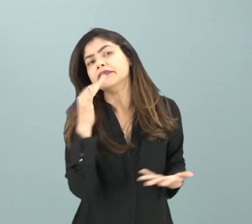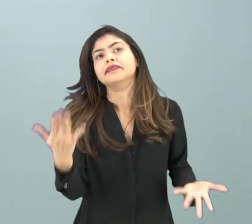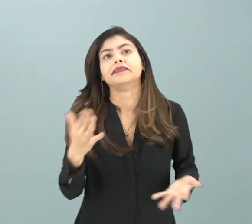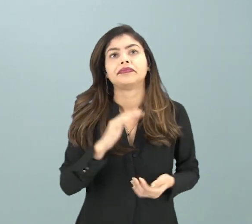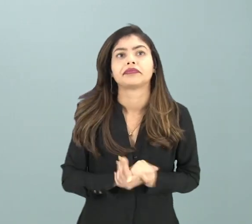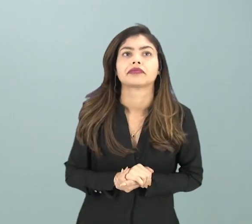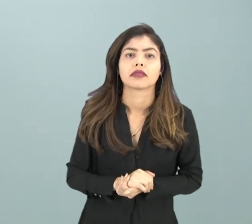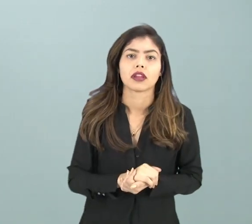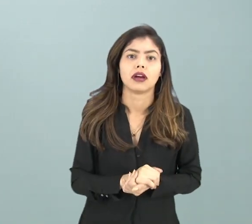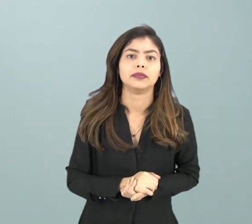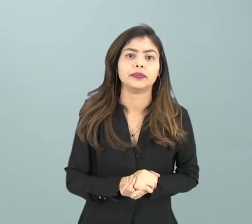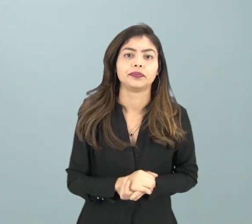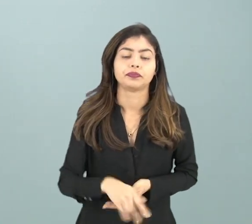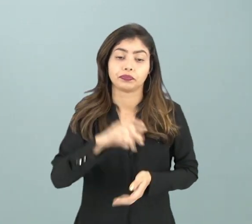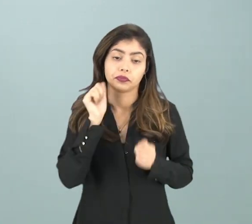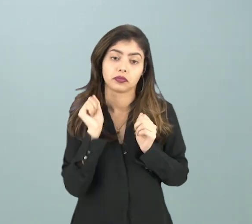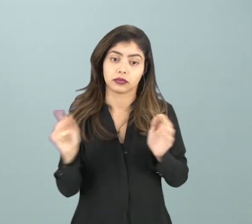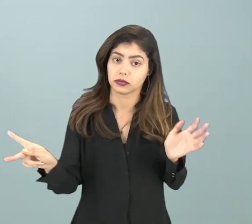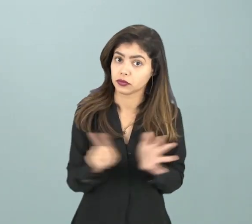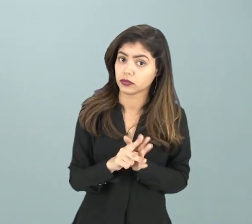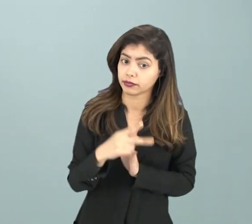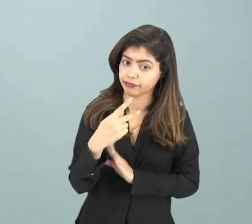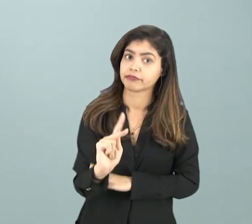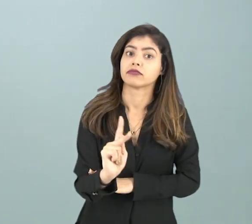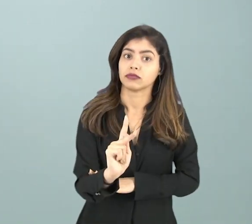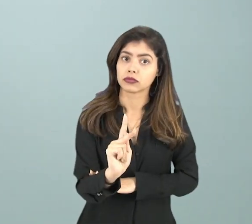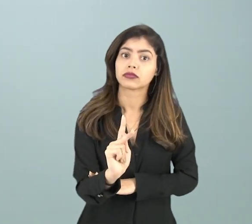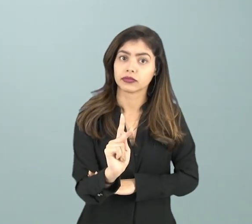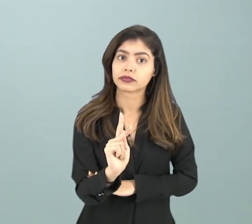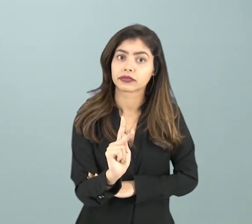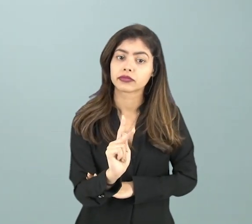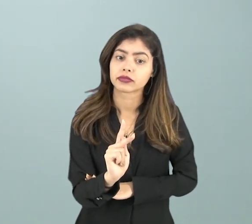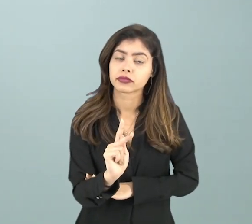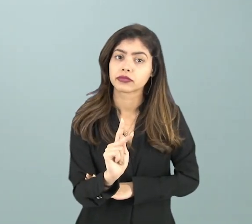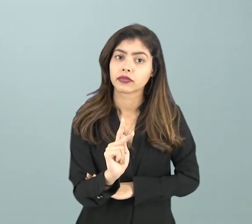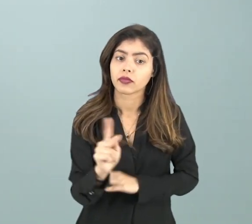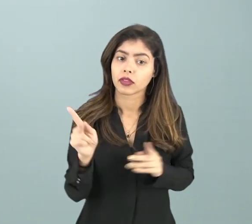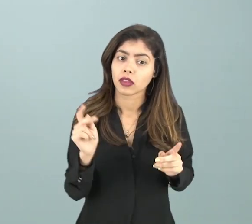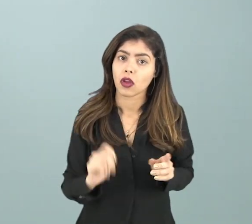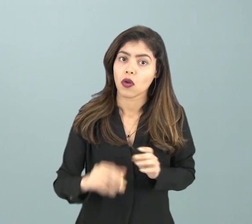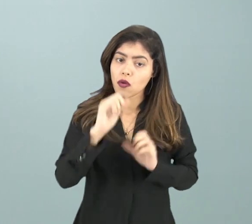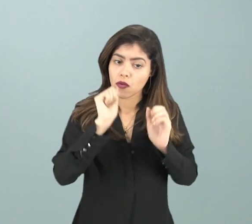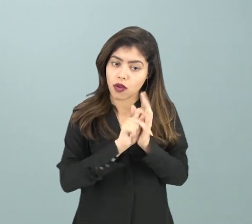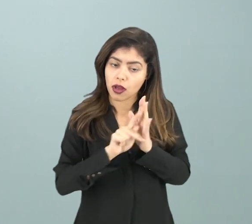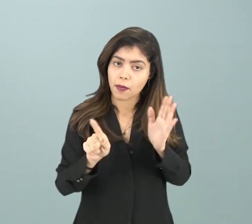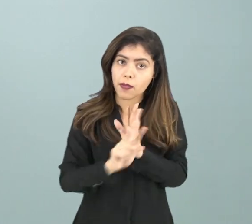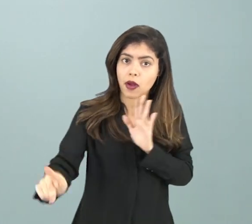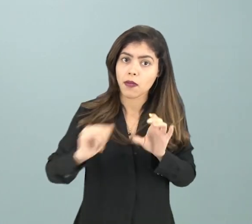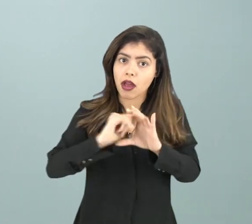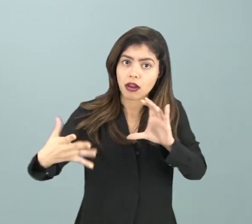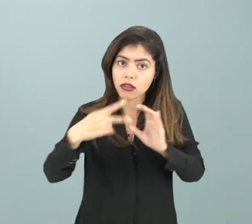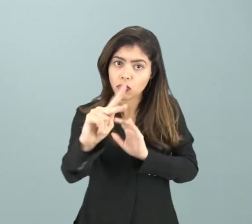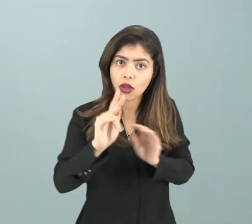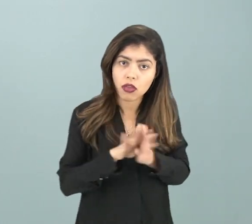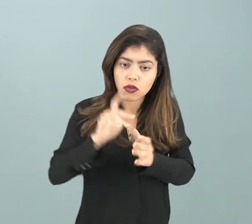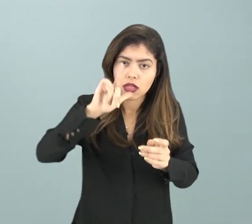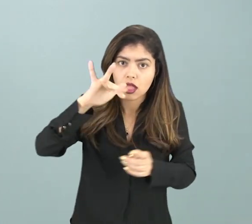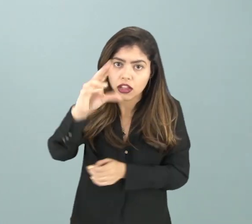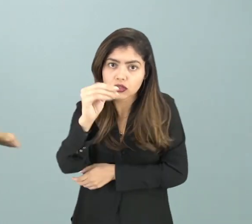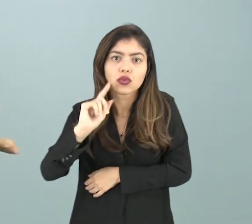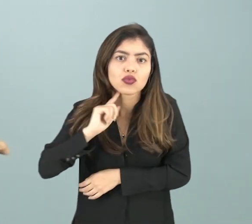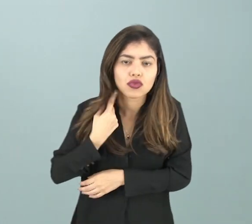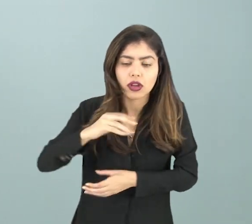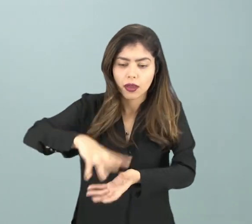uma atitude muito prática é você não jogar o resto de lixo, o lixo que você produz na sua casa,